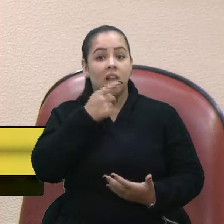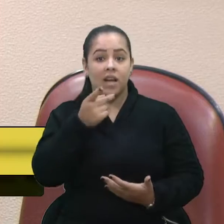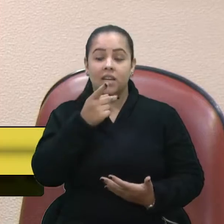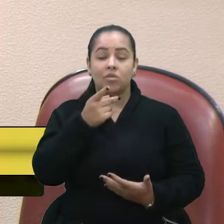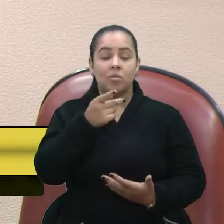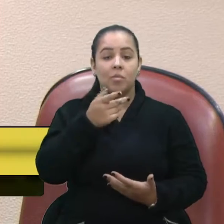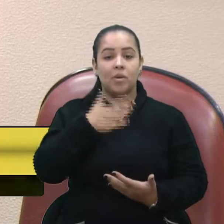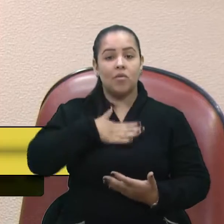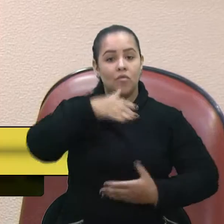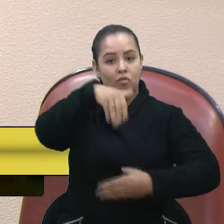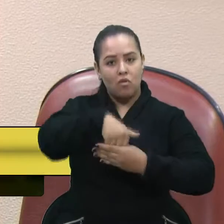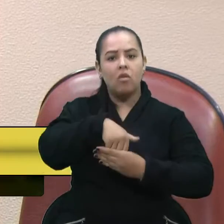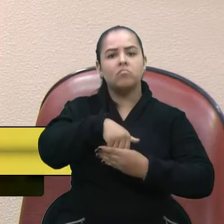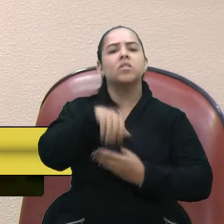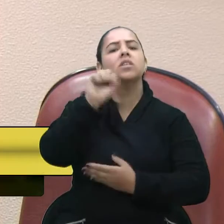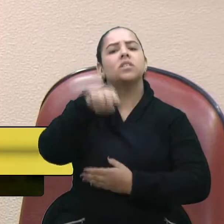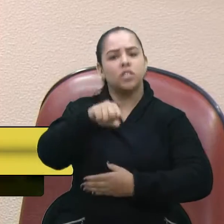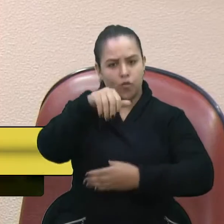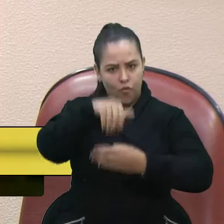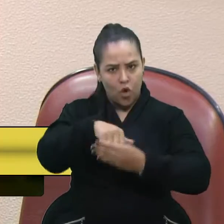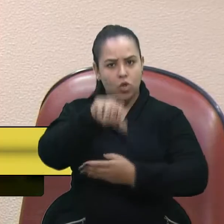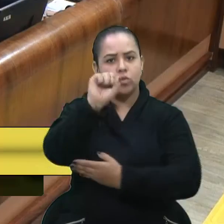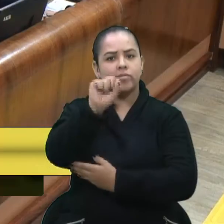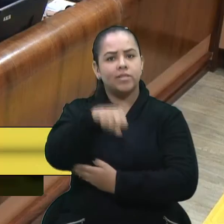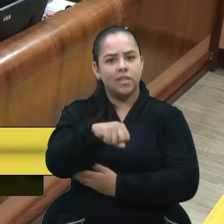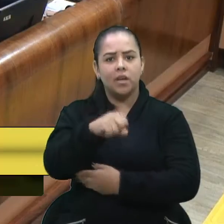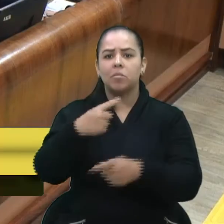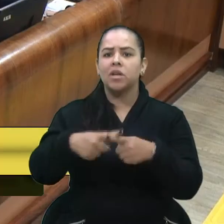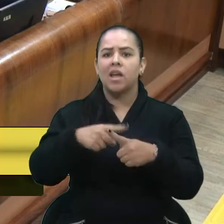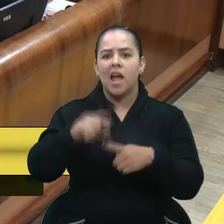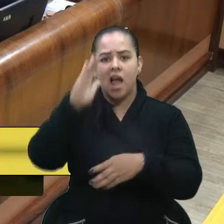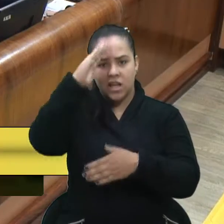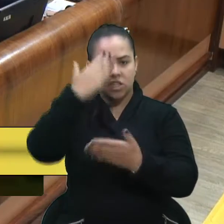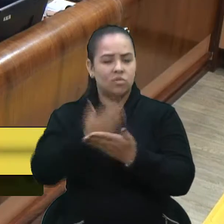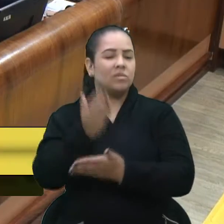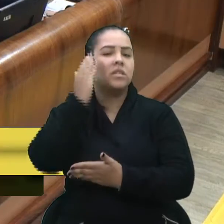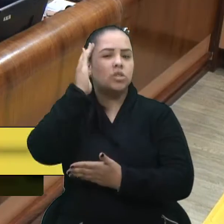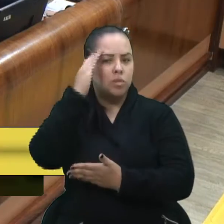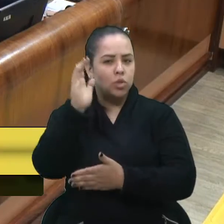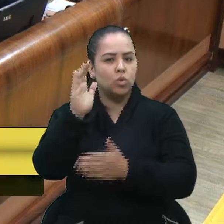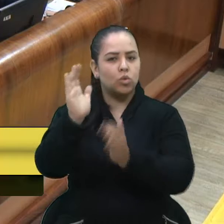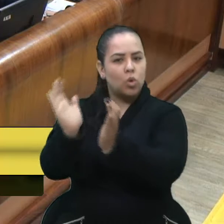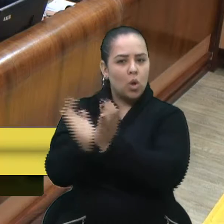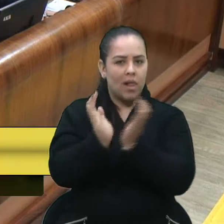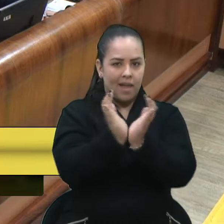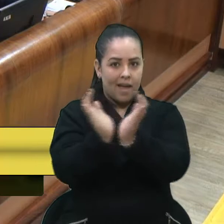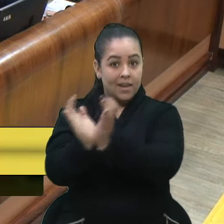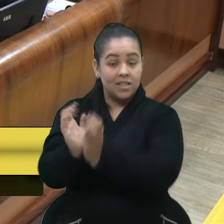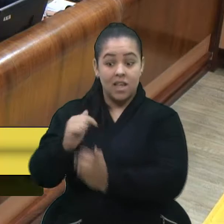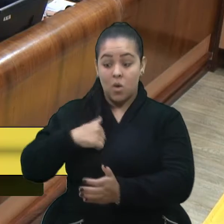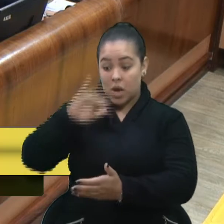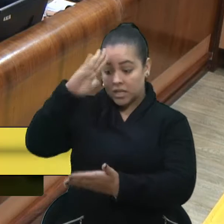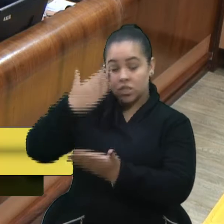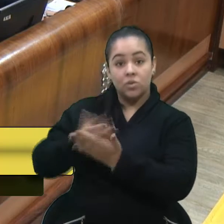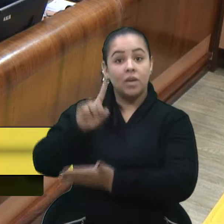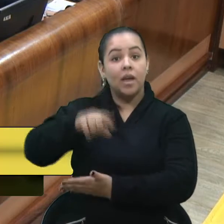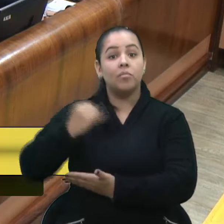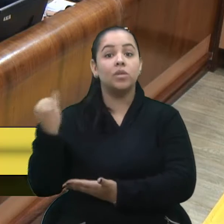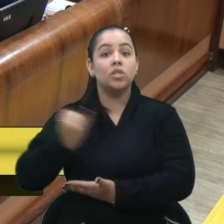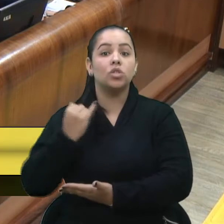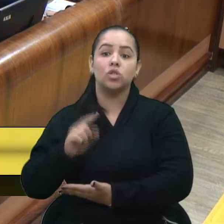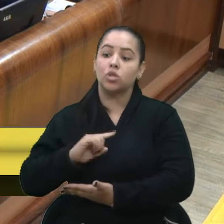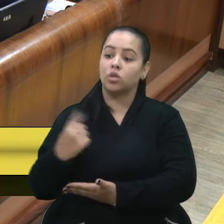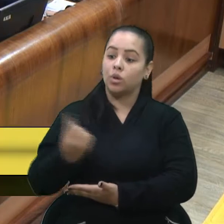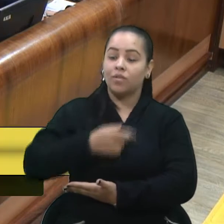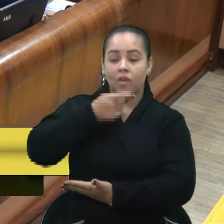voto. Lhe digo, voto favorável, porque eu acho que esse é o entendimento dos colegas da casa. O que eu acho que é importante que a gente traga aqui sempre é a nossa